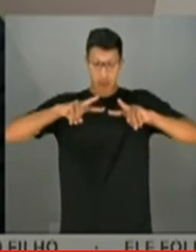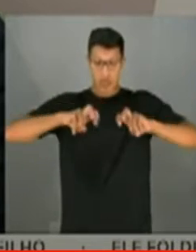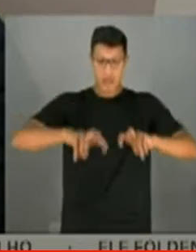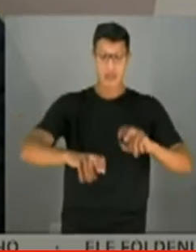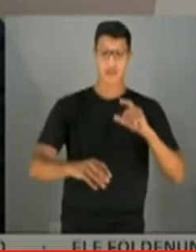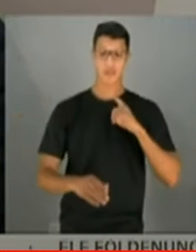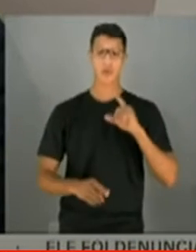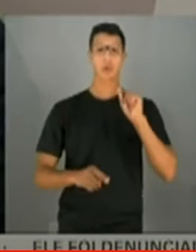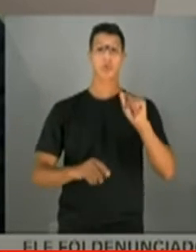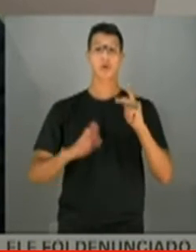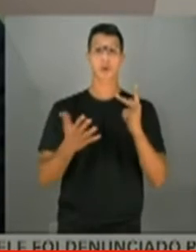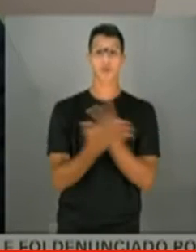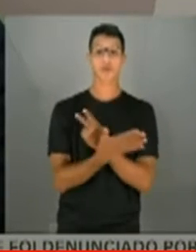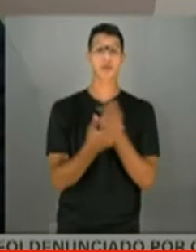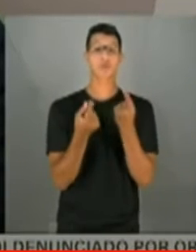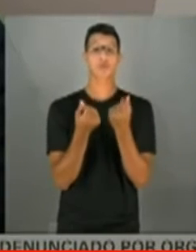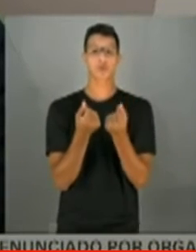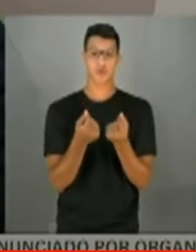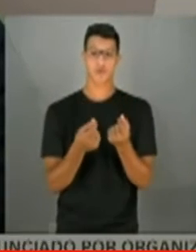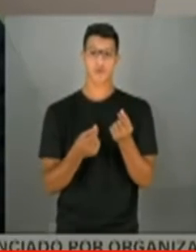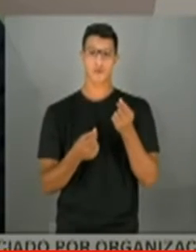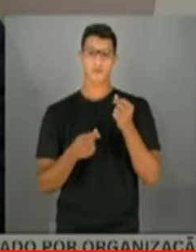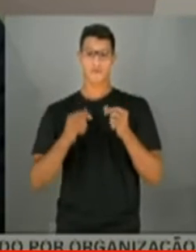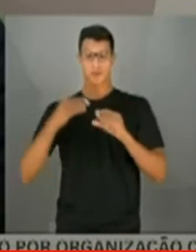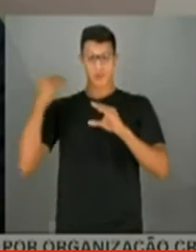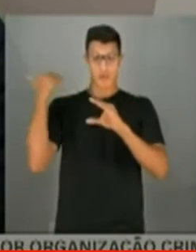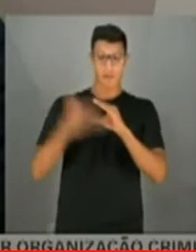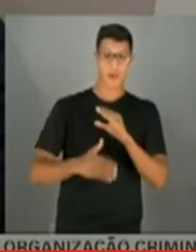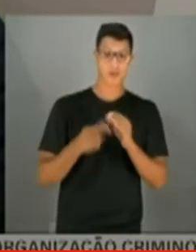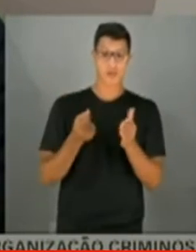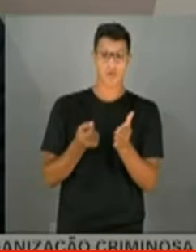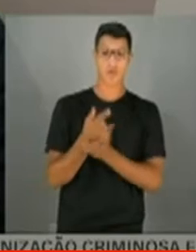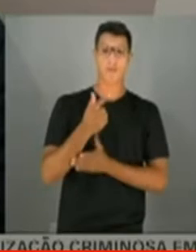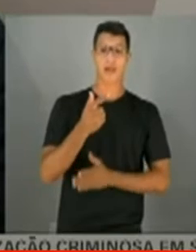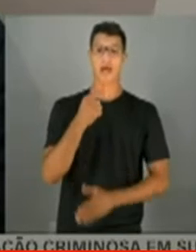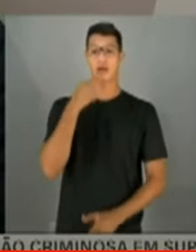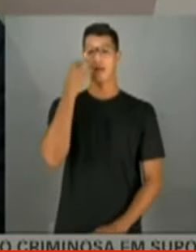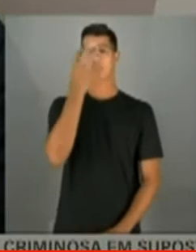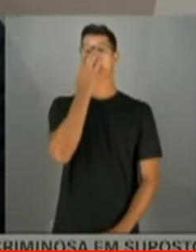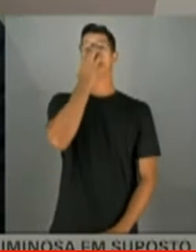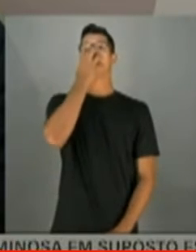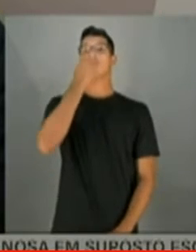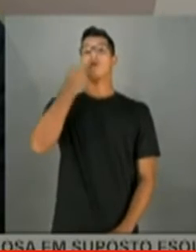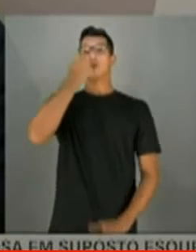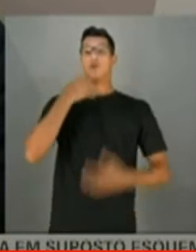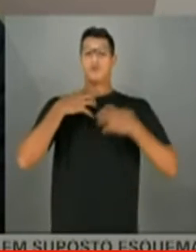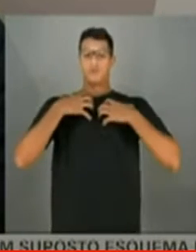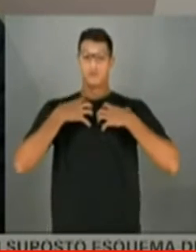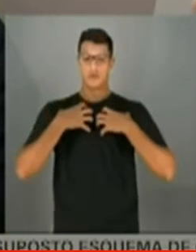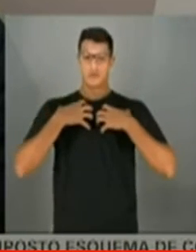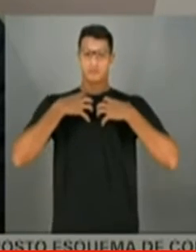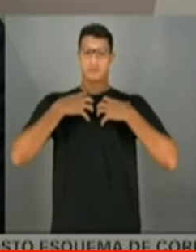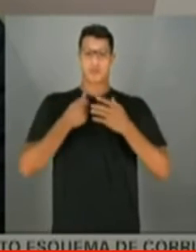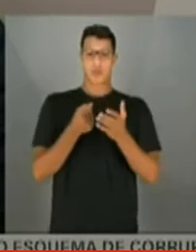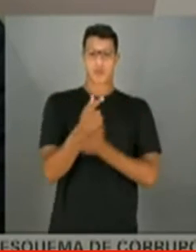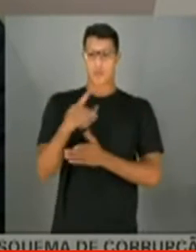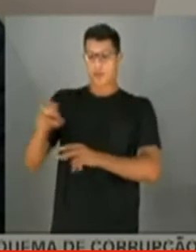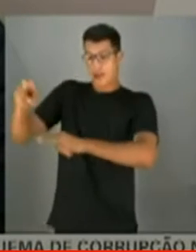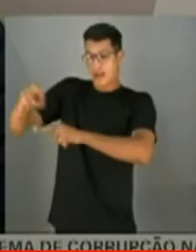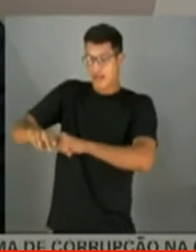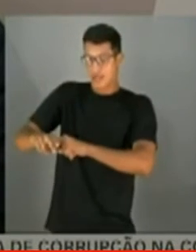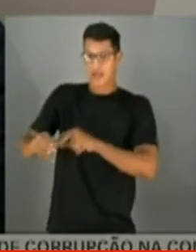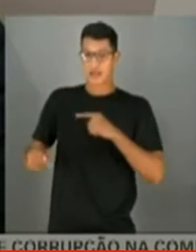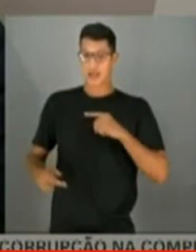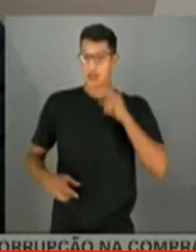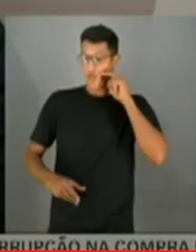o que está acontecendo com o dinheiro. Se eu mando dinheiro para o comprar um ventilador pulmonar e o senhor compra uma cadeira, eu